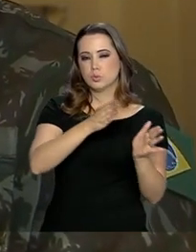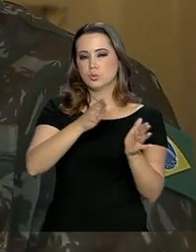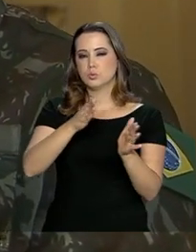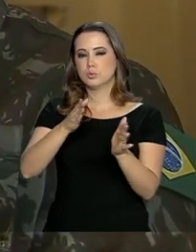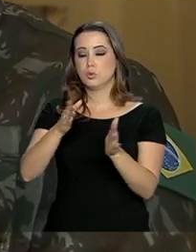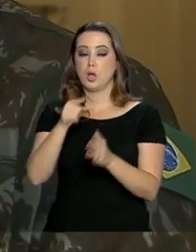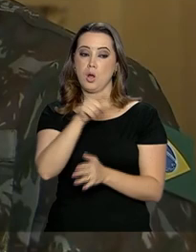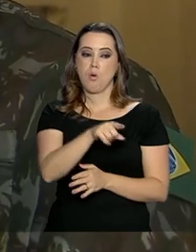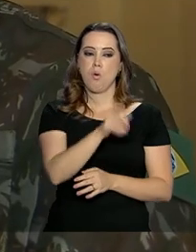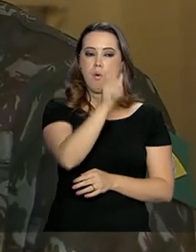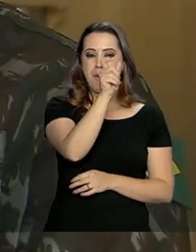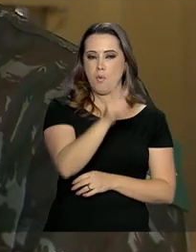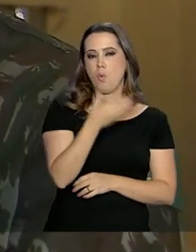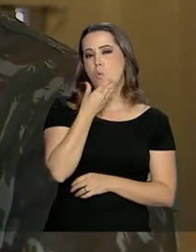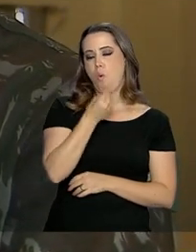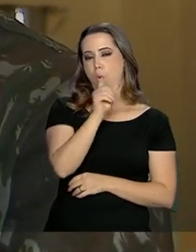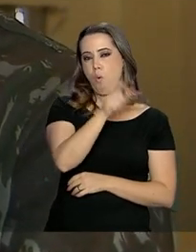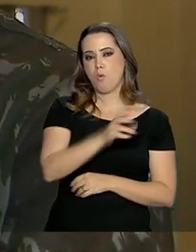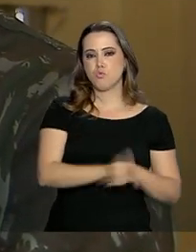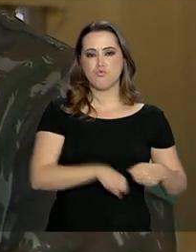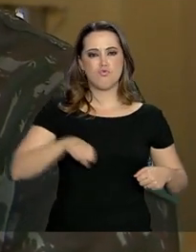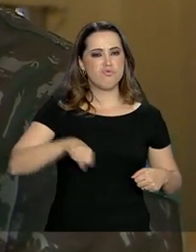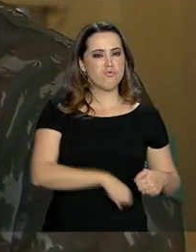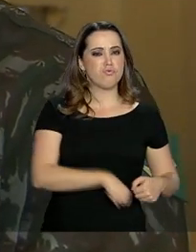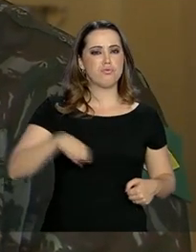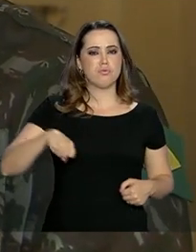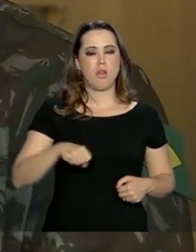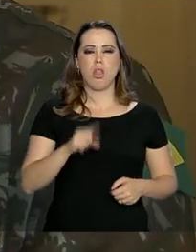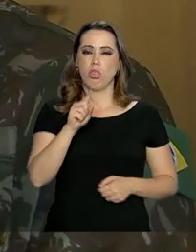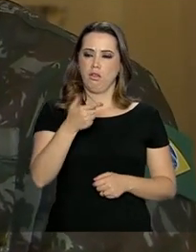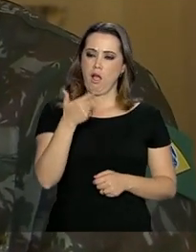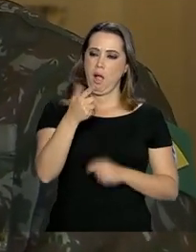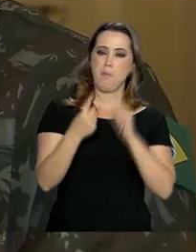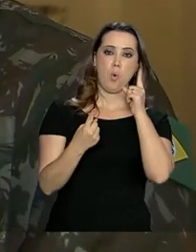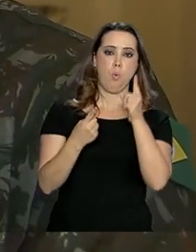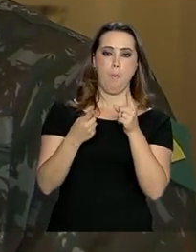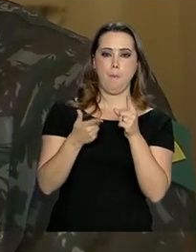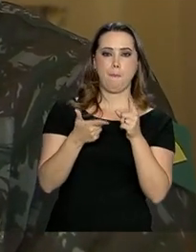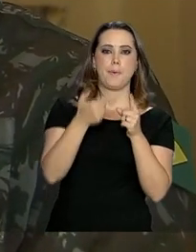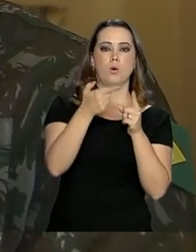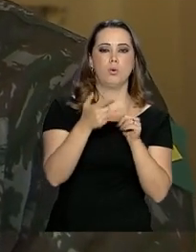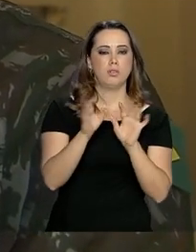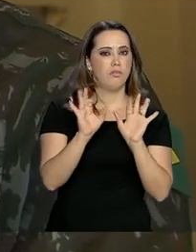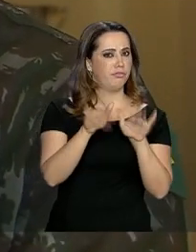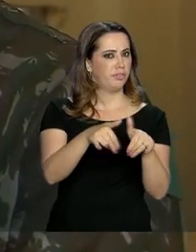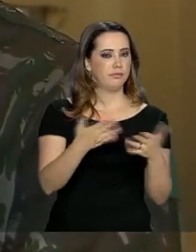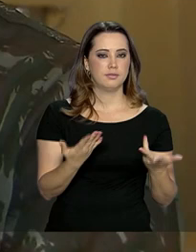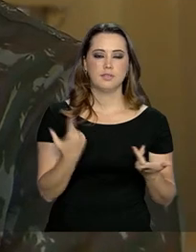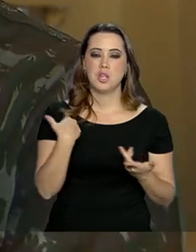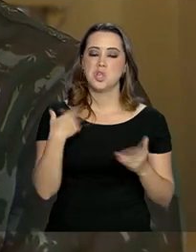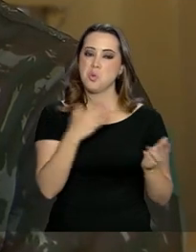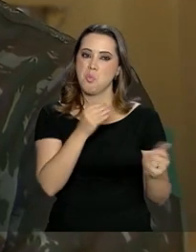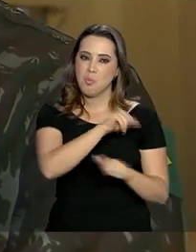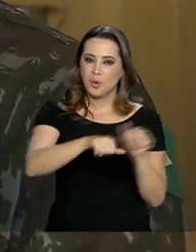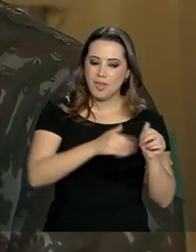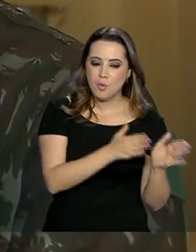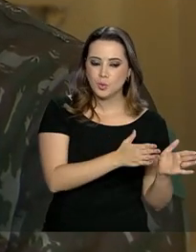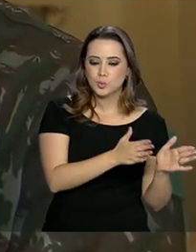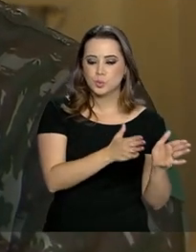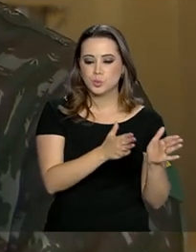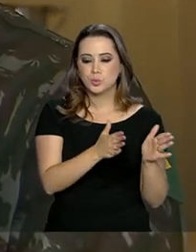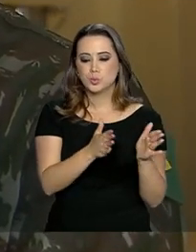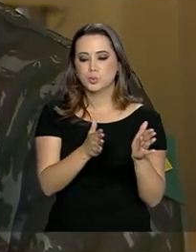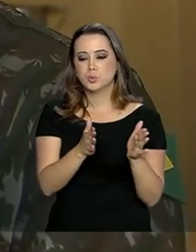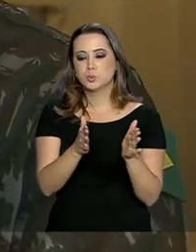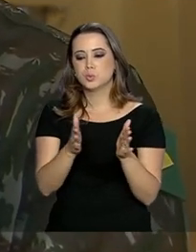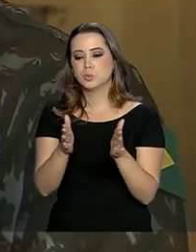do homem armado de lança e de espada, da pistola de um tiro, para a tropa atual. Então, se observa